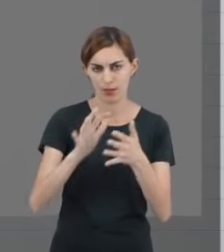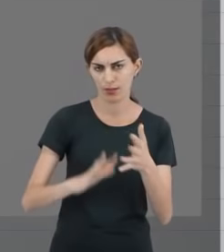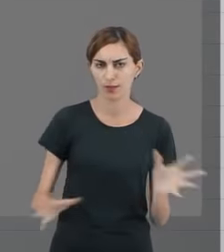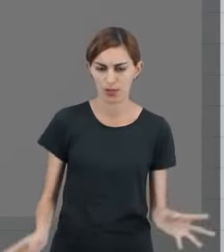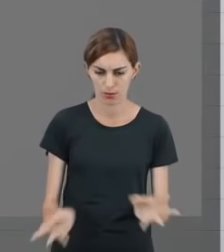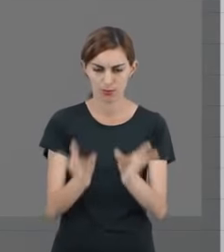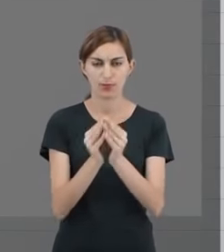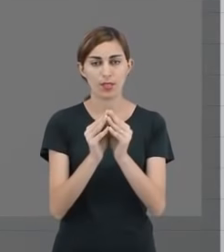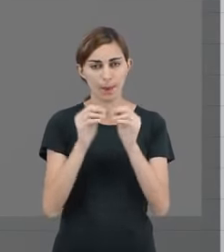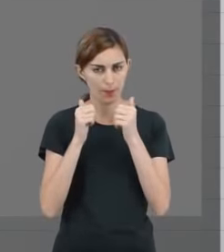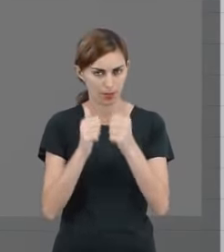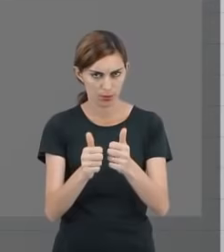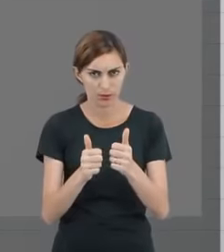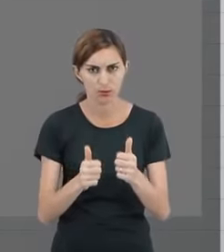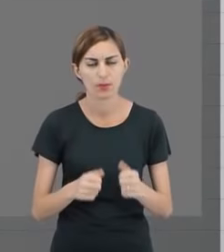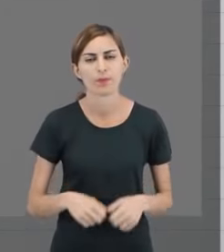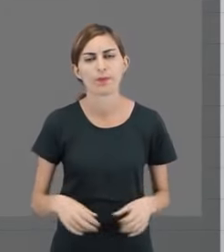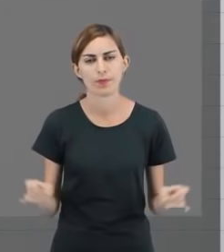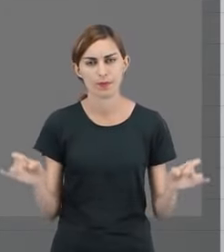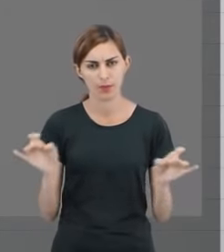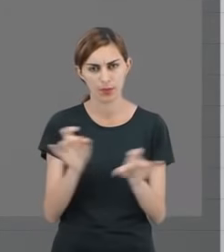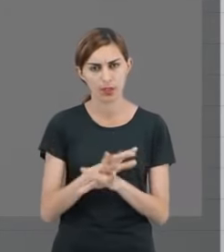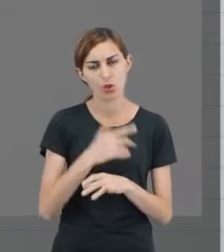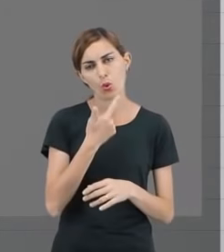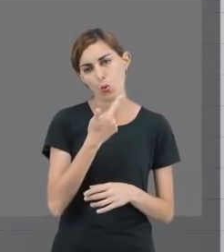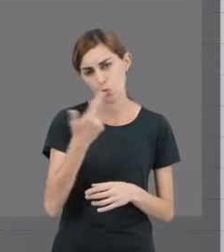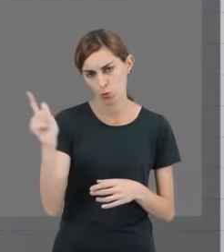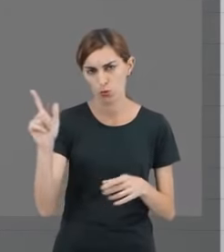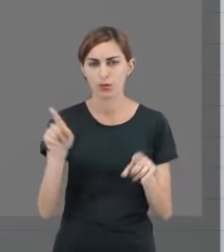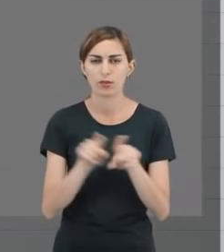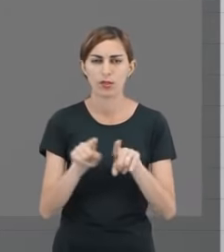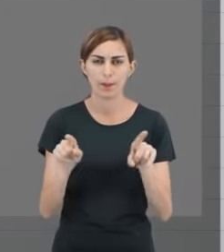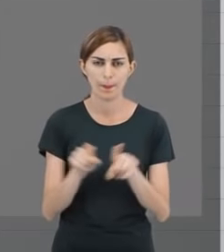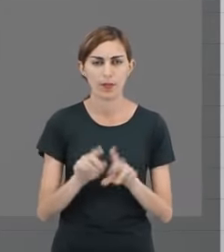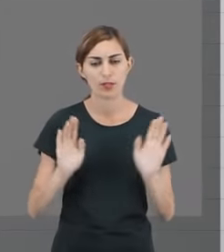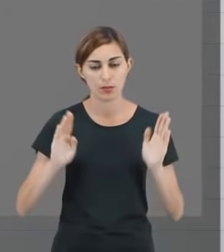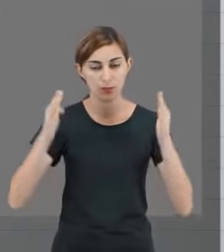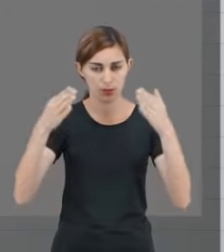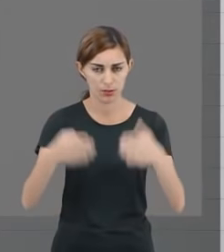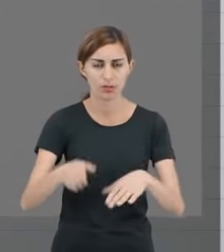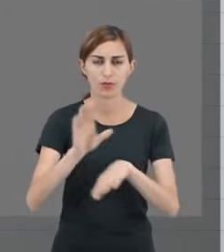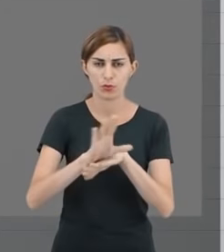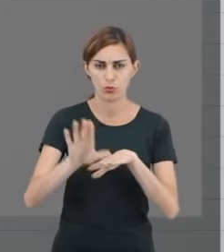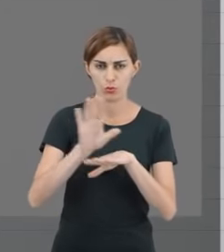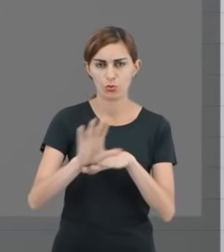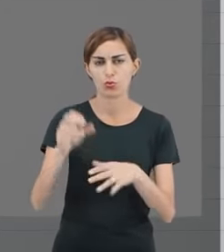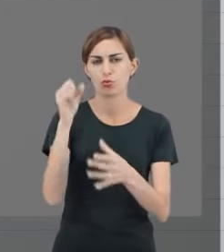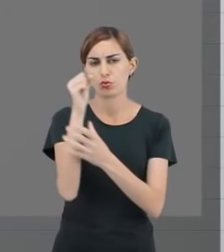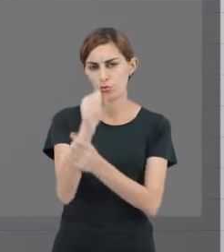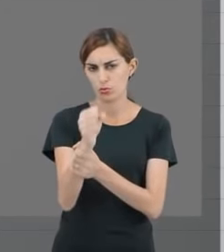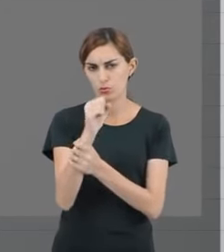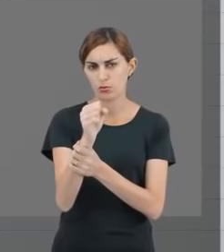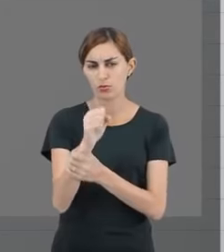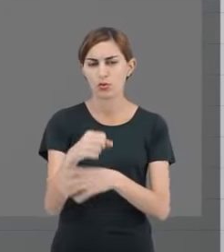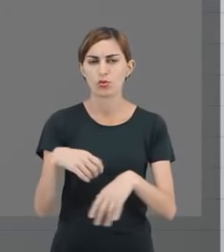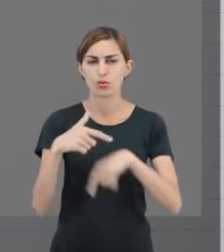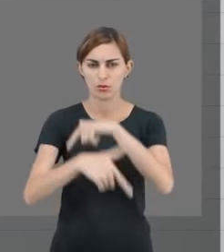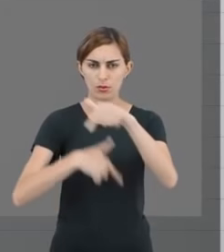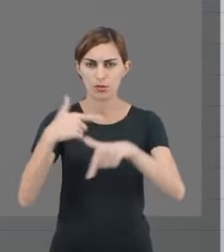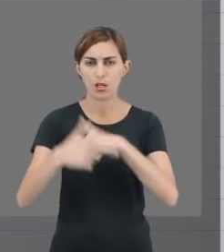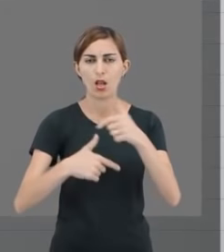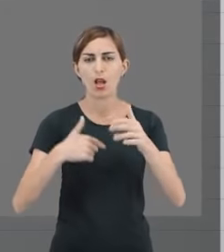complementares. Beleza? Pronto. Outra questão também, e aí é específica para o curso de segurança do trabalho, são as aulas